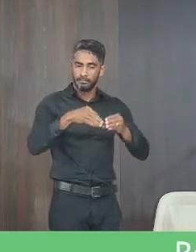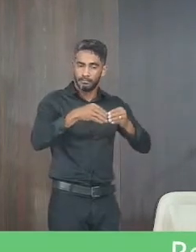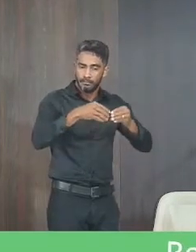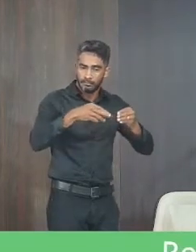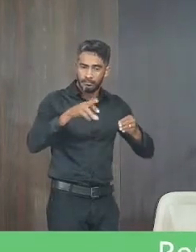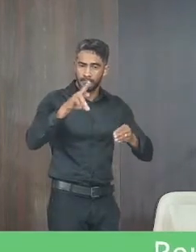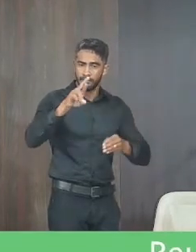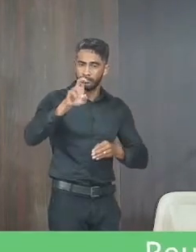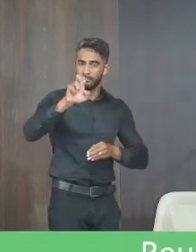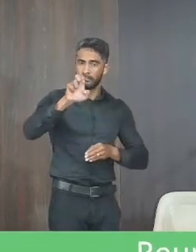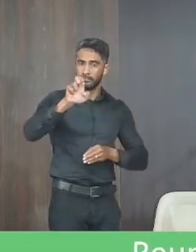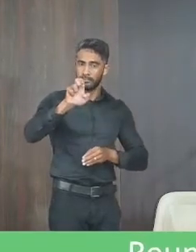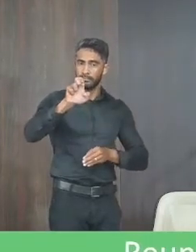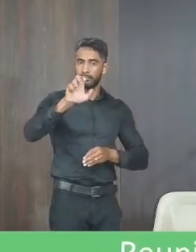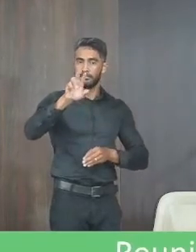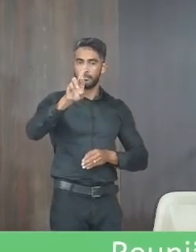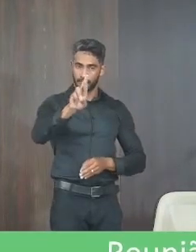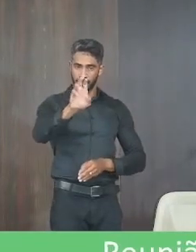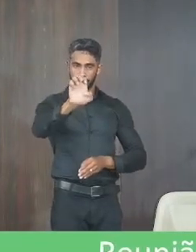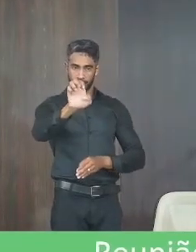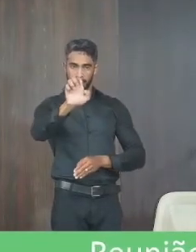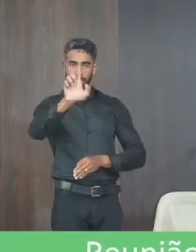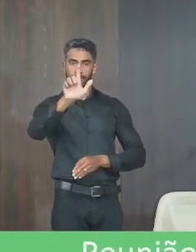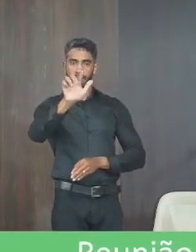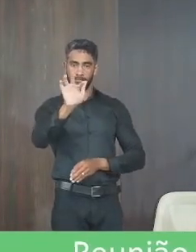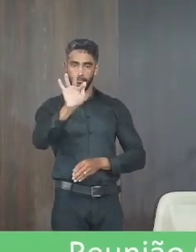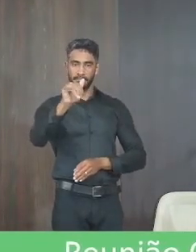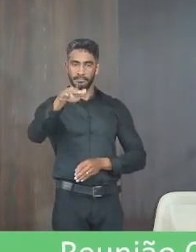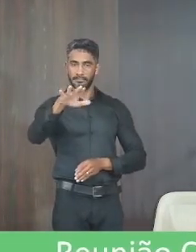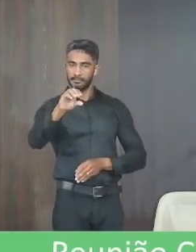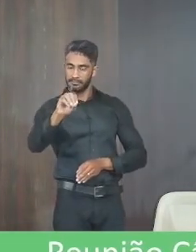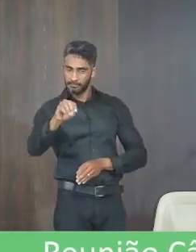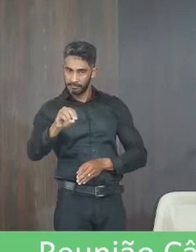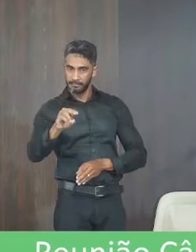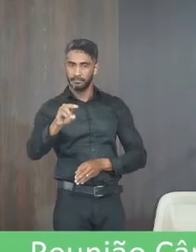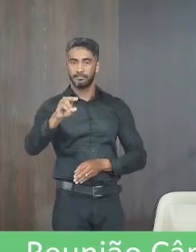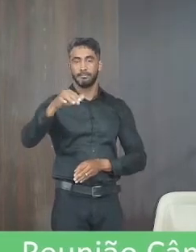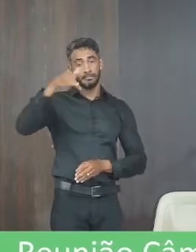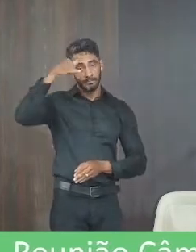em tese não havia nada de ilegal não